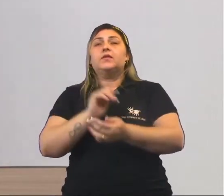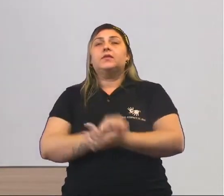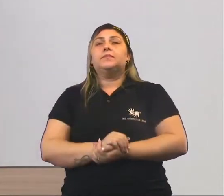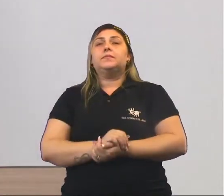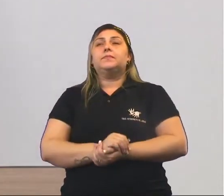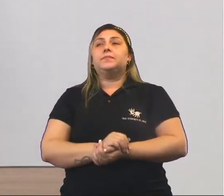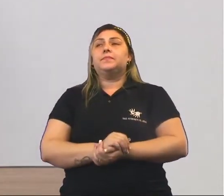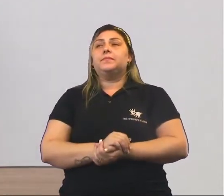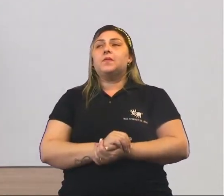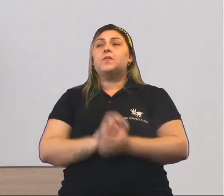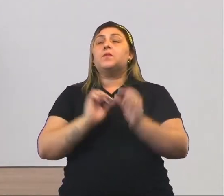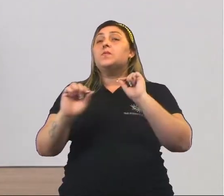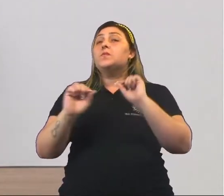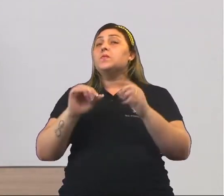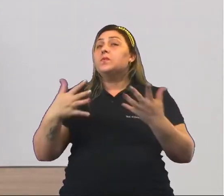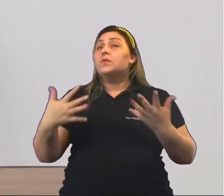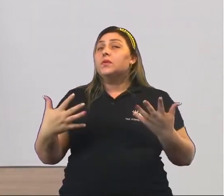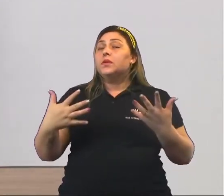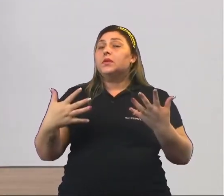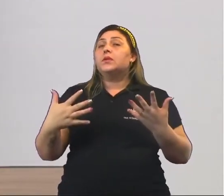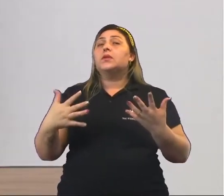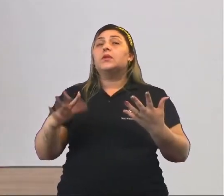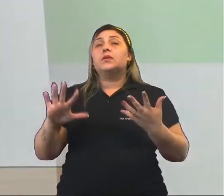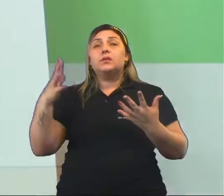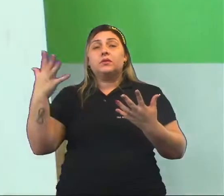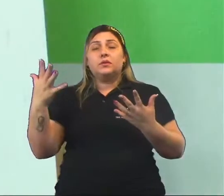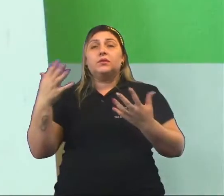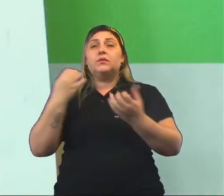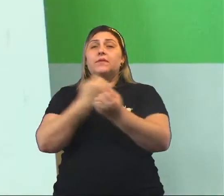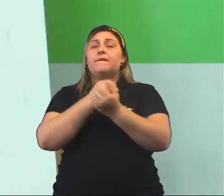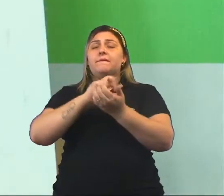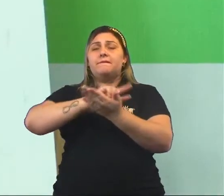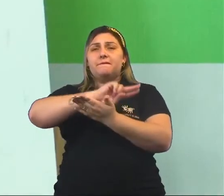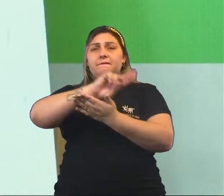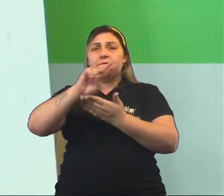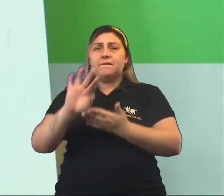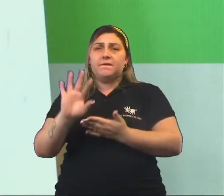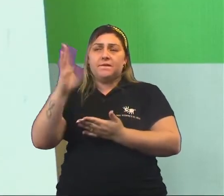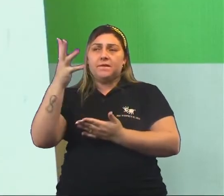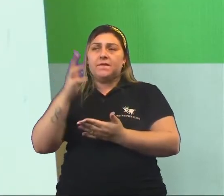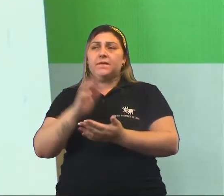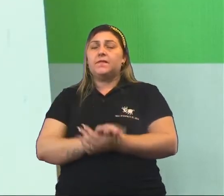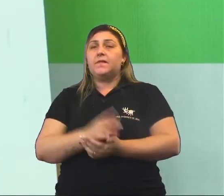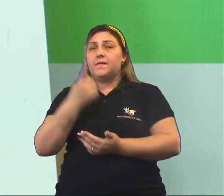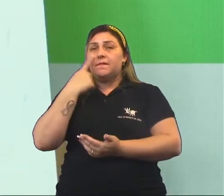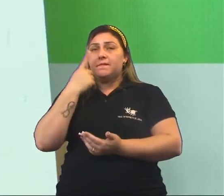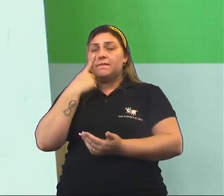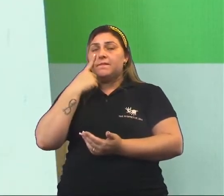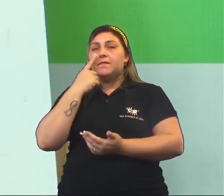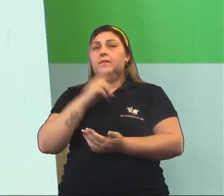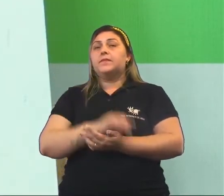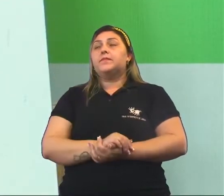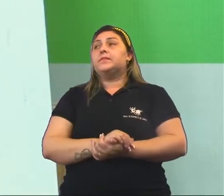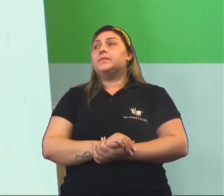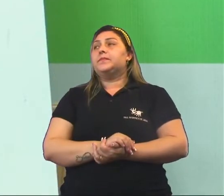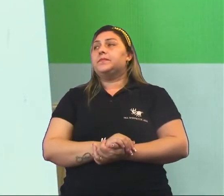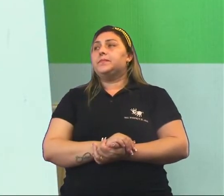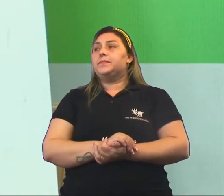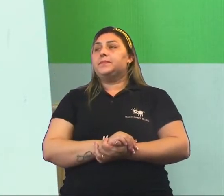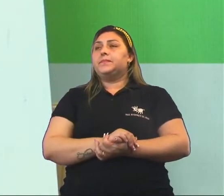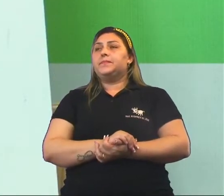falando um pouco o que causa a escravidão. Podia ser vários motivos, vocês viram os motivos aqui, vamos relembrar.